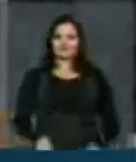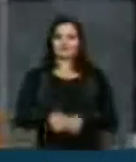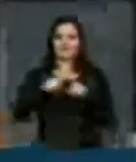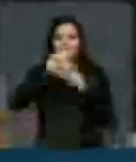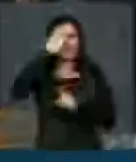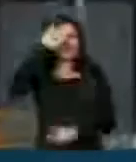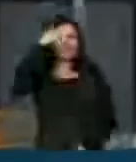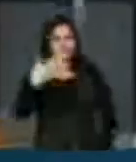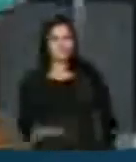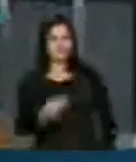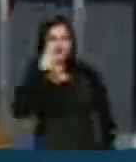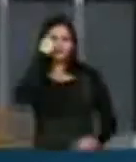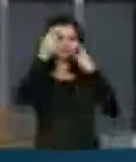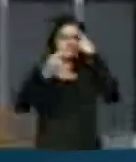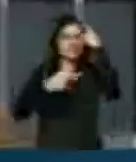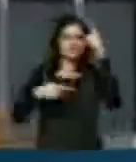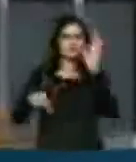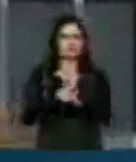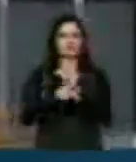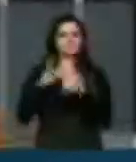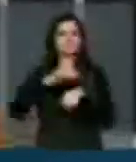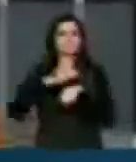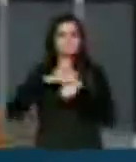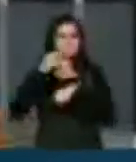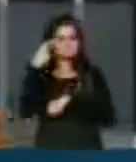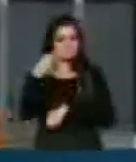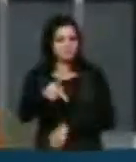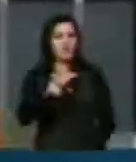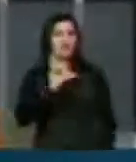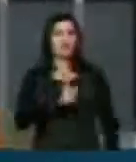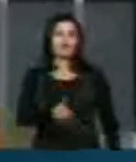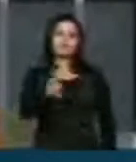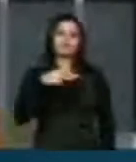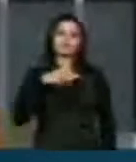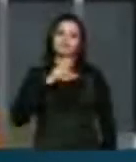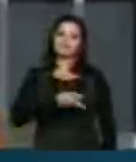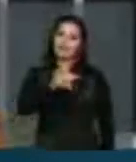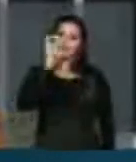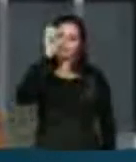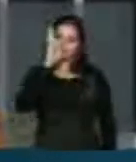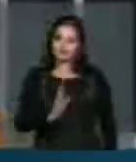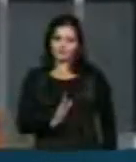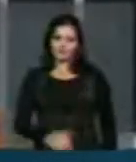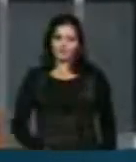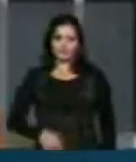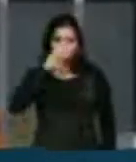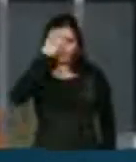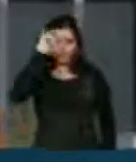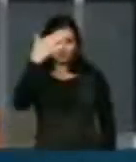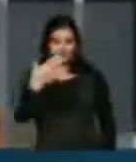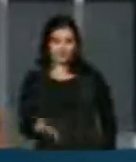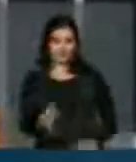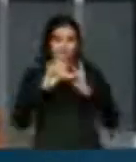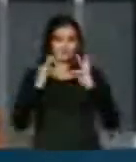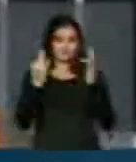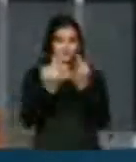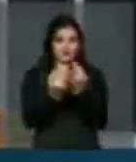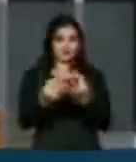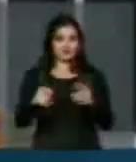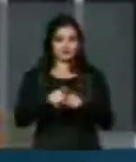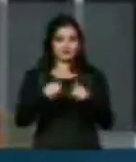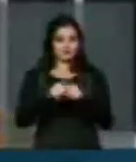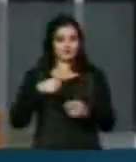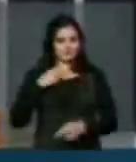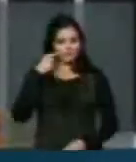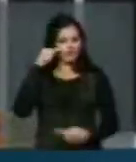homenagear as suas ideias e o legado que nós precisamos dar continuidade nesse país. Minha homenagem à sua família, minha solidariedade aos seus